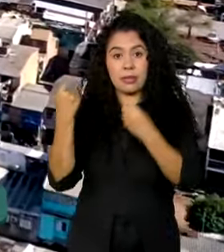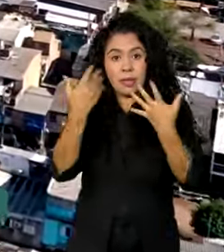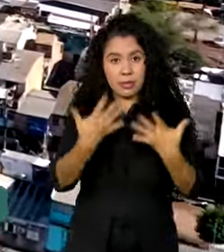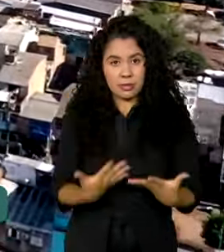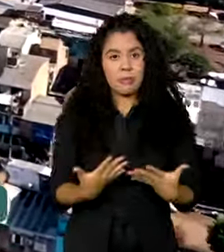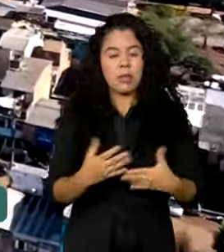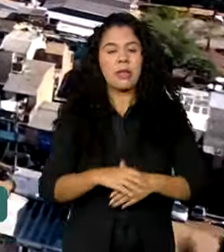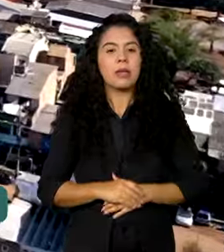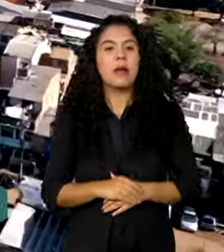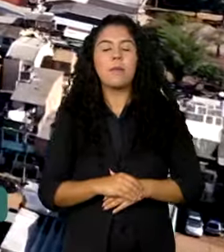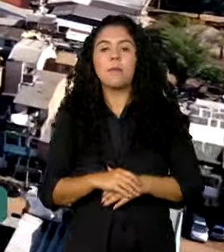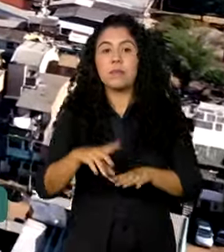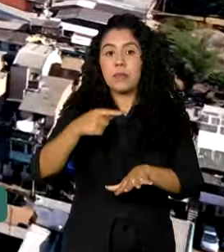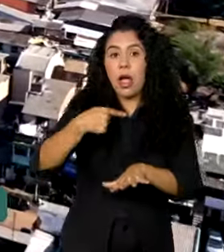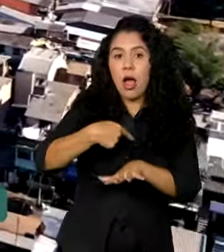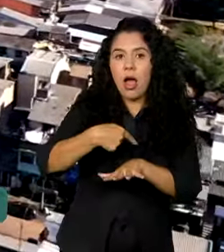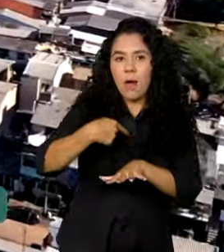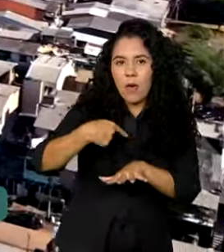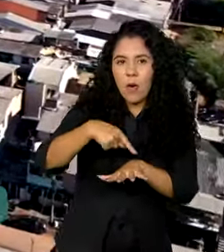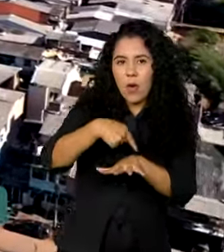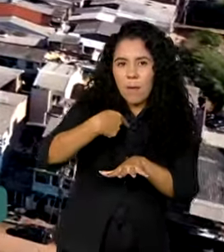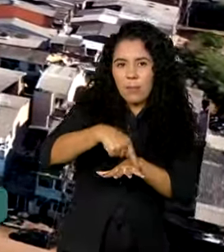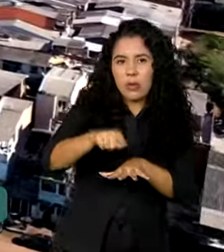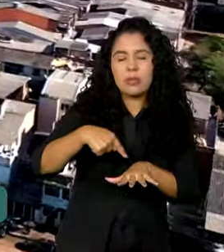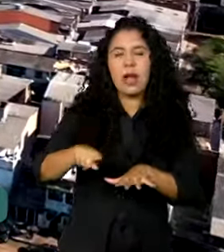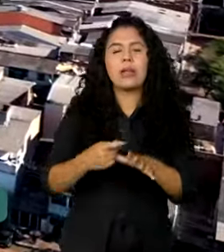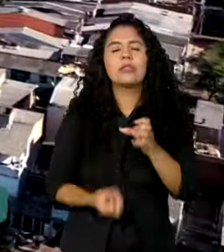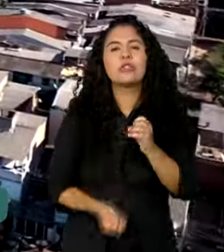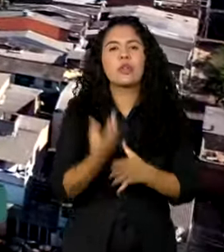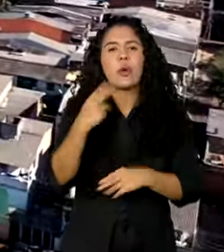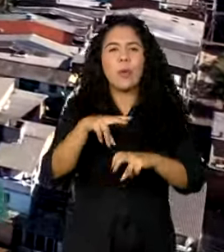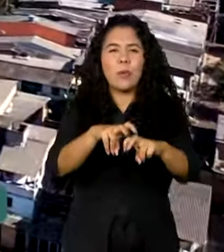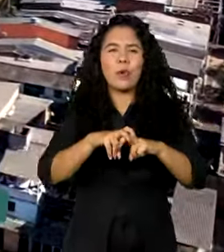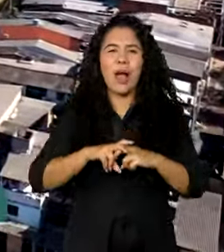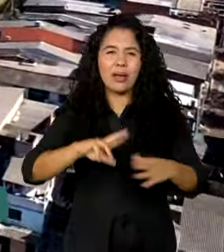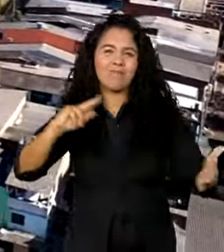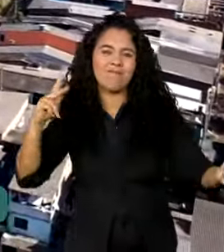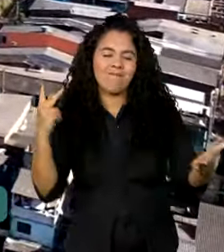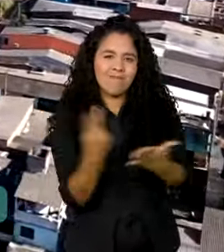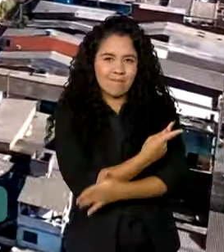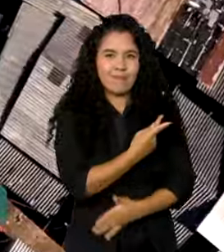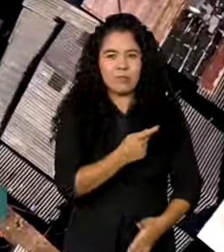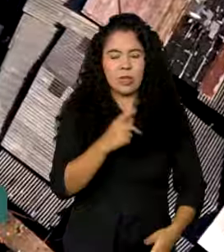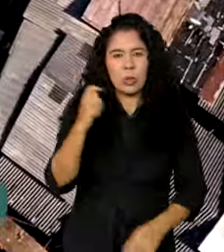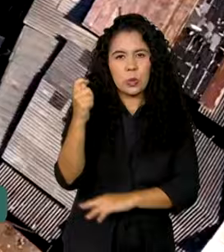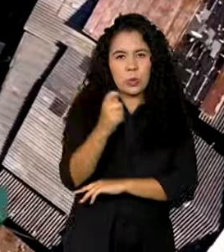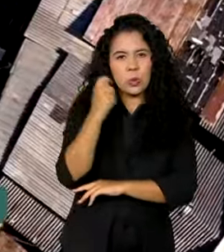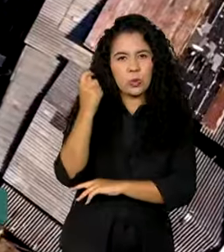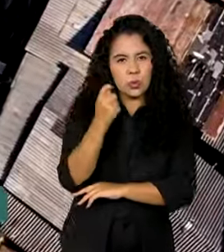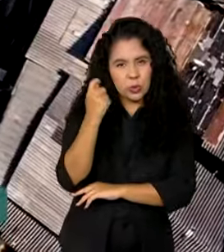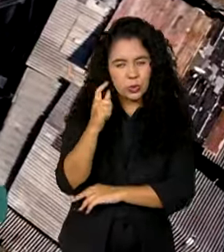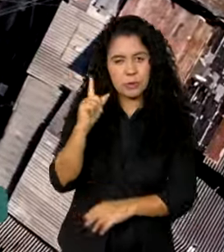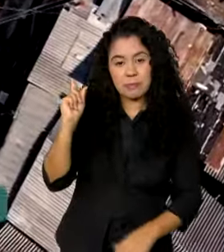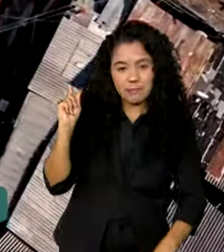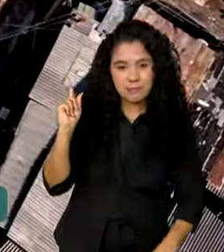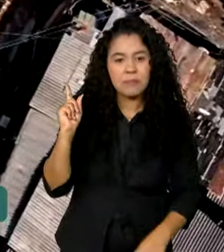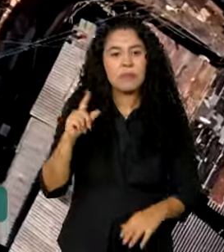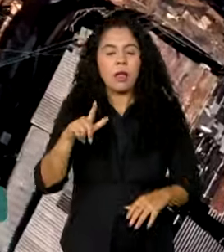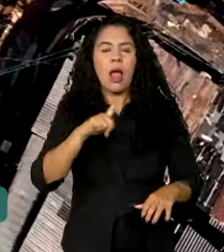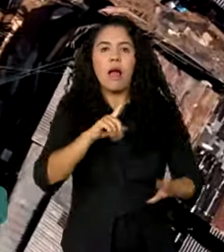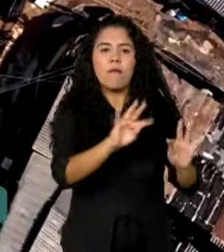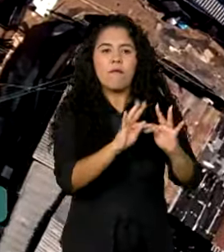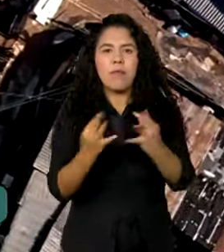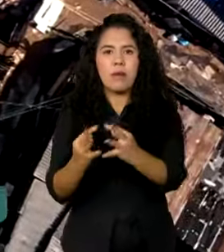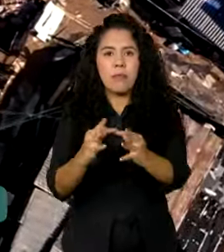assistida foi criada em resposta à catástrofe que atingiu o Rio Grande do Sul neste ano. Vão ser beneficiadas famílias que